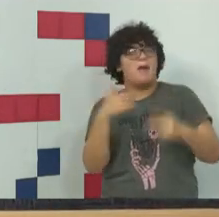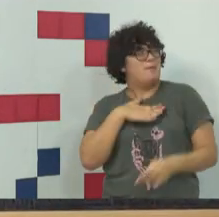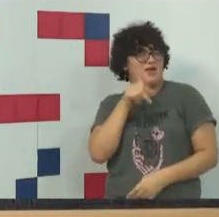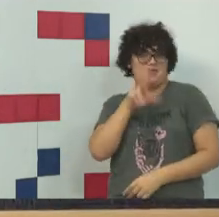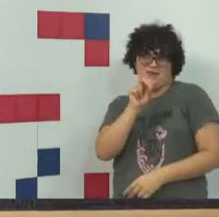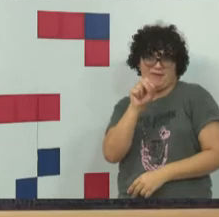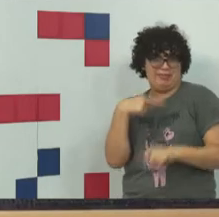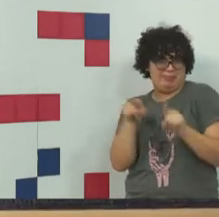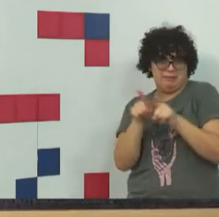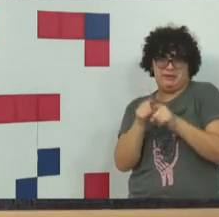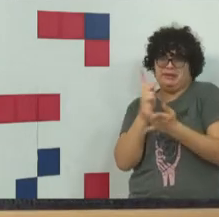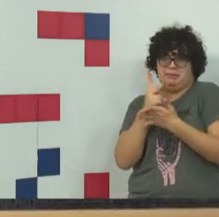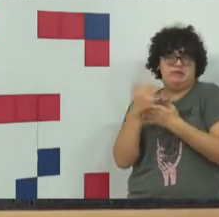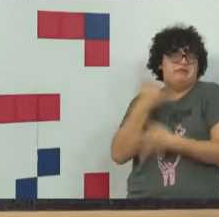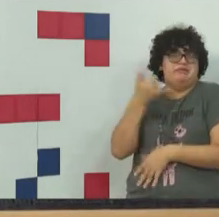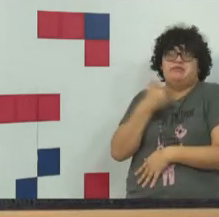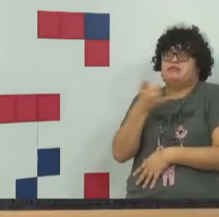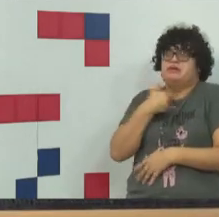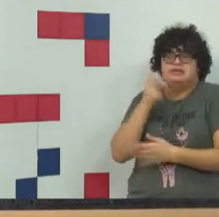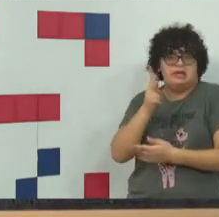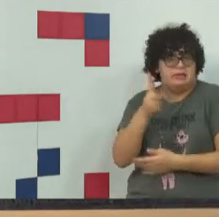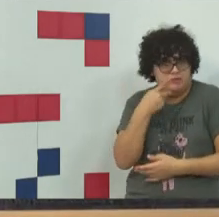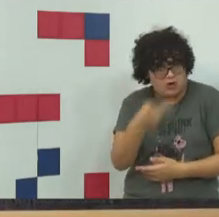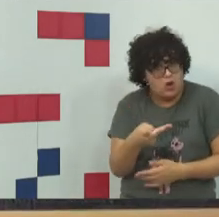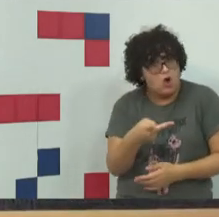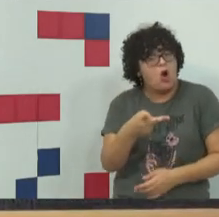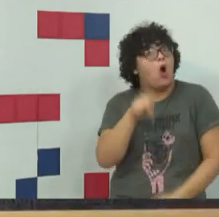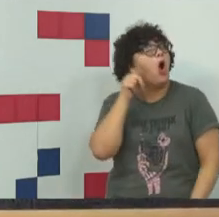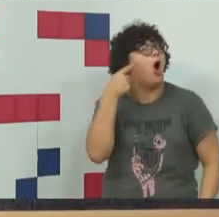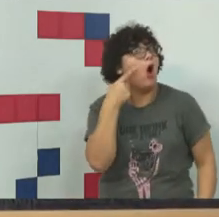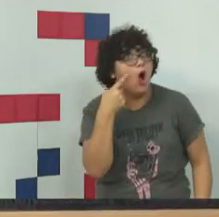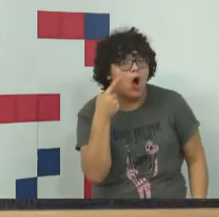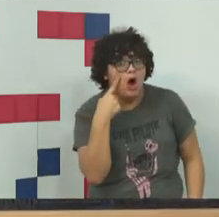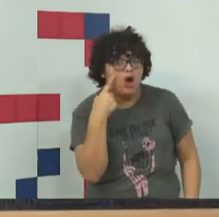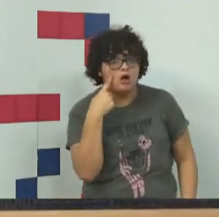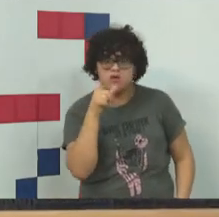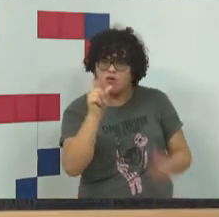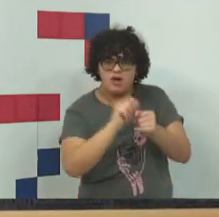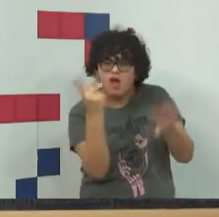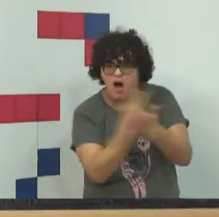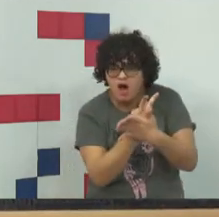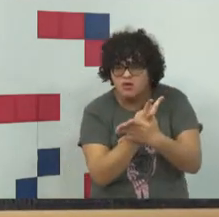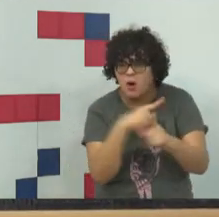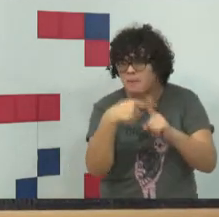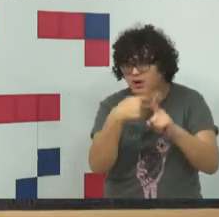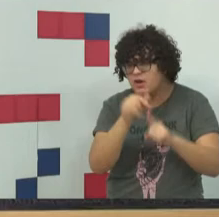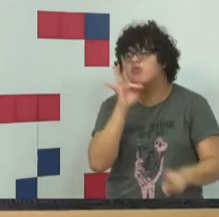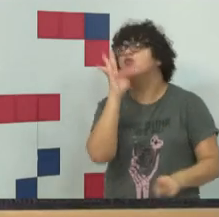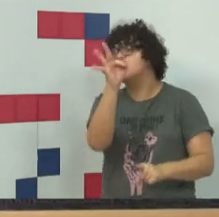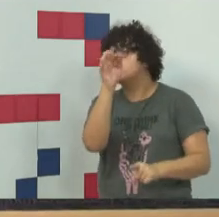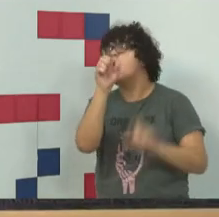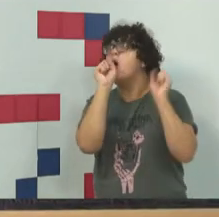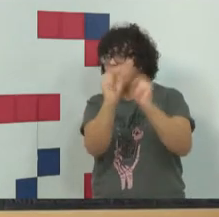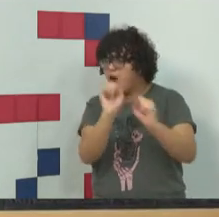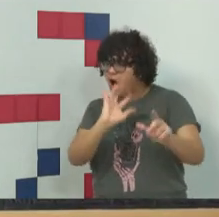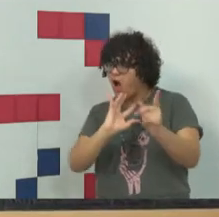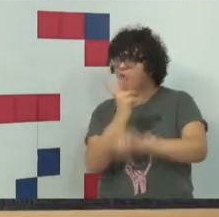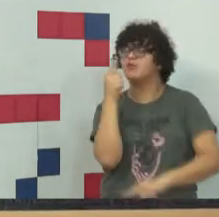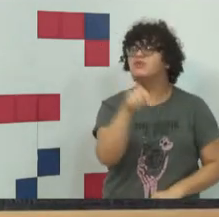sempre falava para a gente em casa. Não faça com os outros o que não gostariam que fizesse com você.